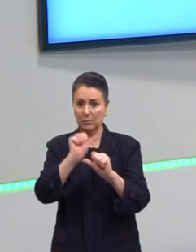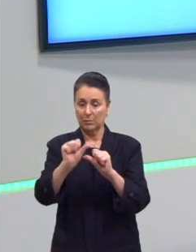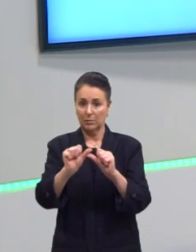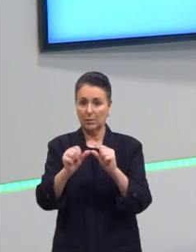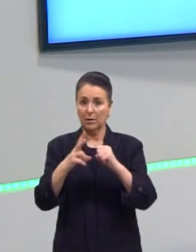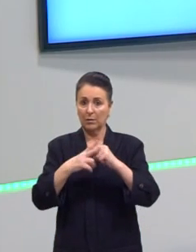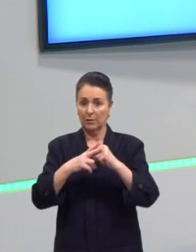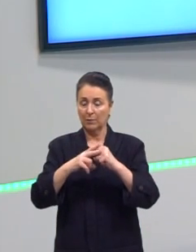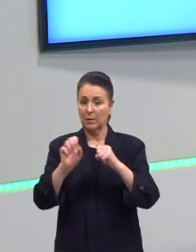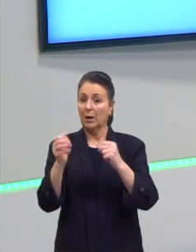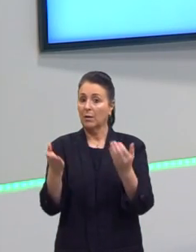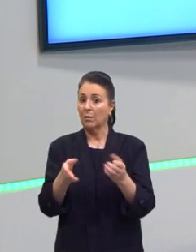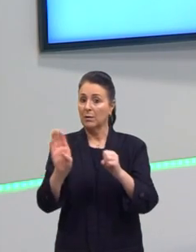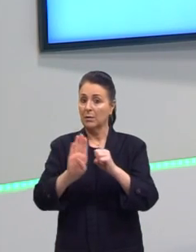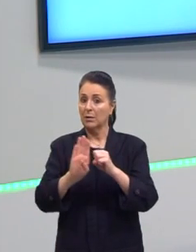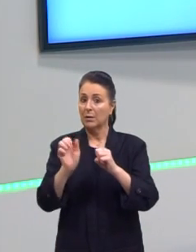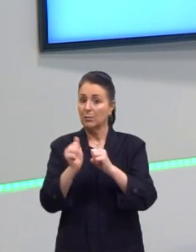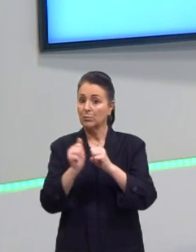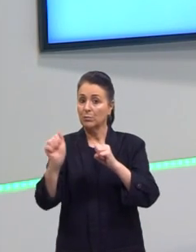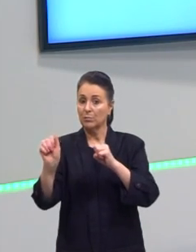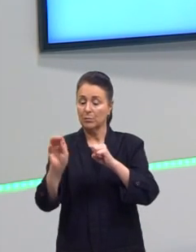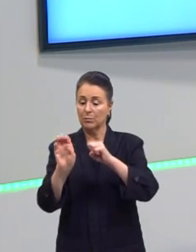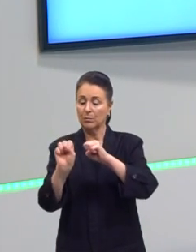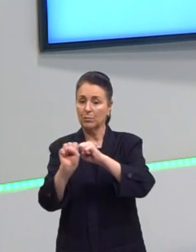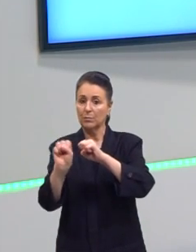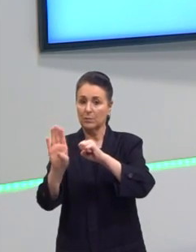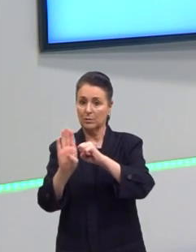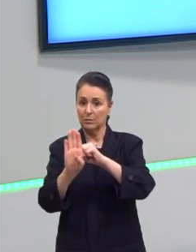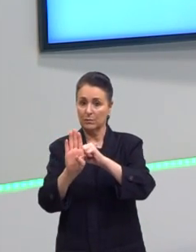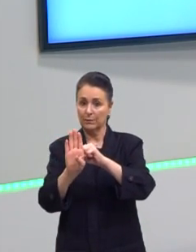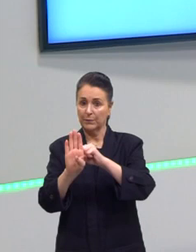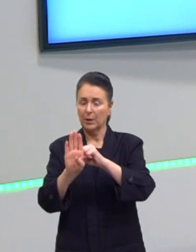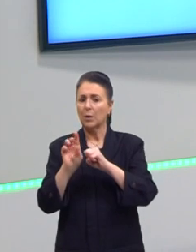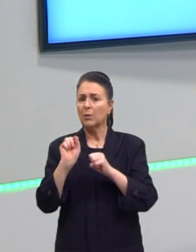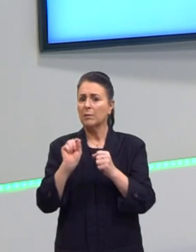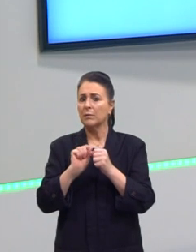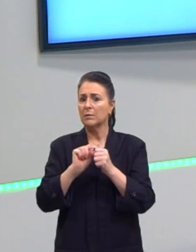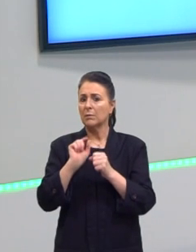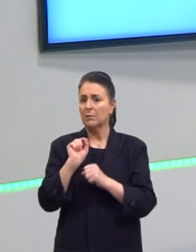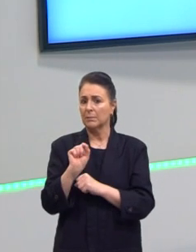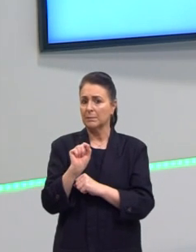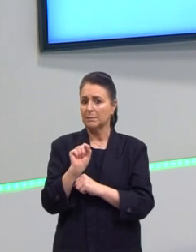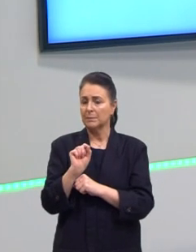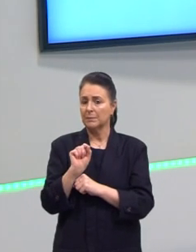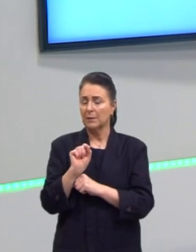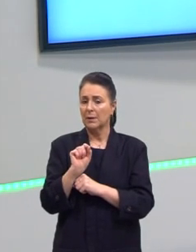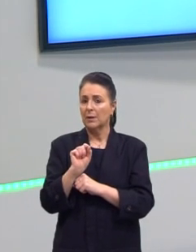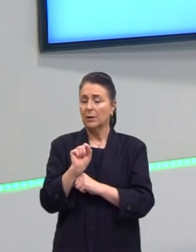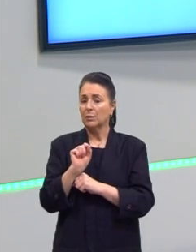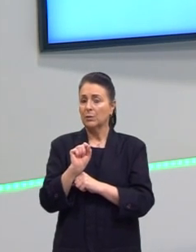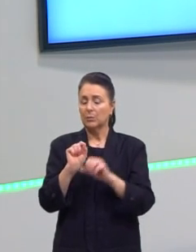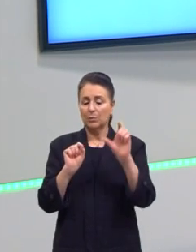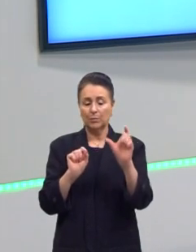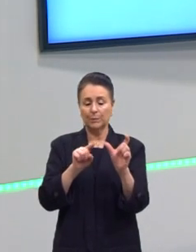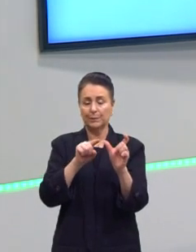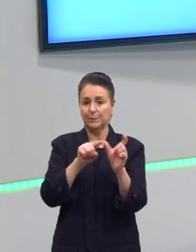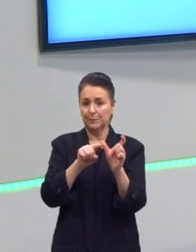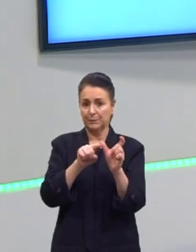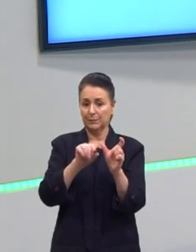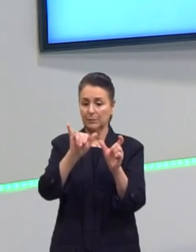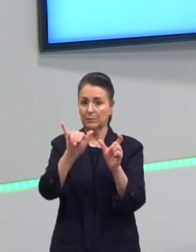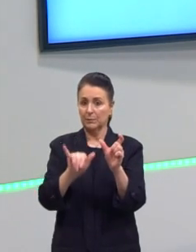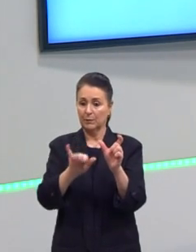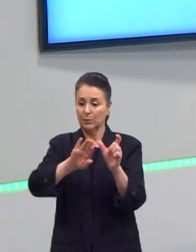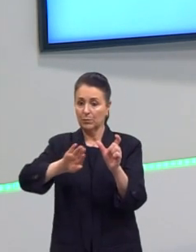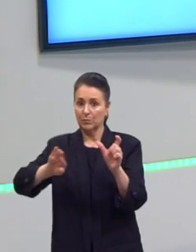verbo, ele é um substantivo, né? Então, o que eu vou fazer? Eu vou tirar aquele Y